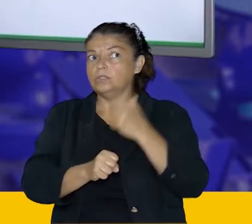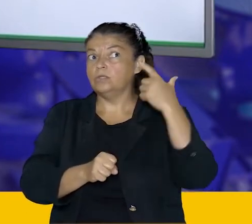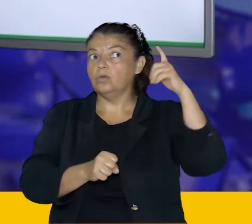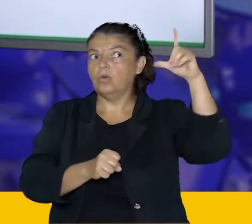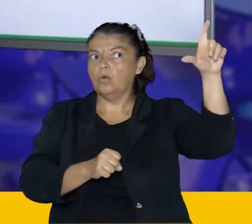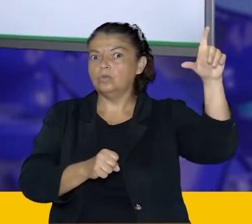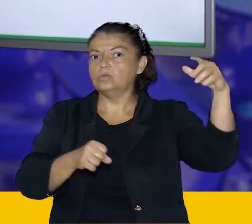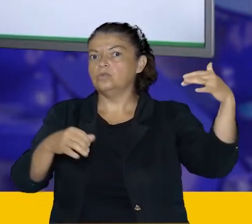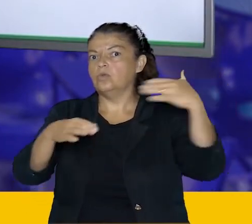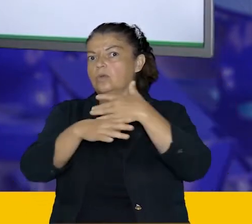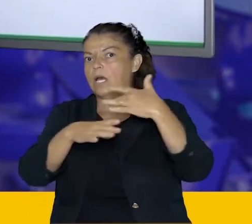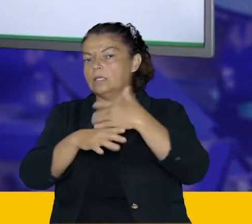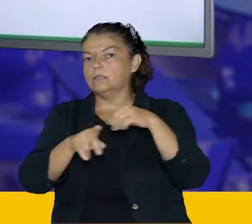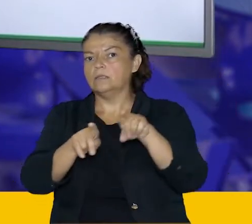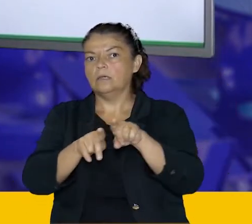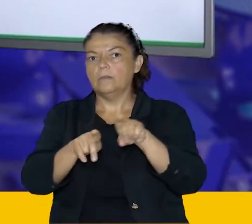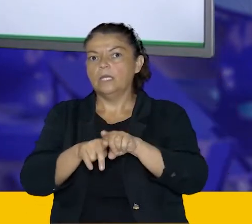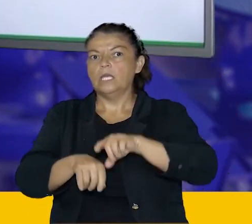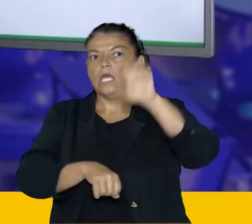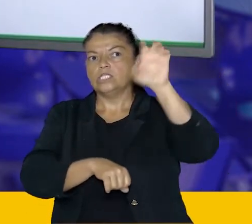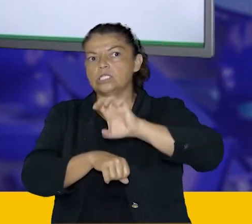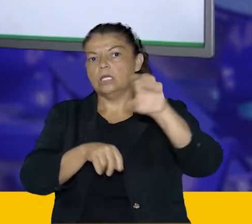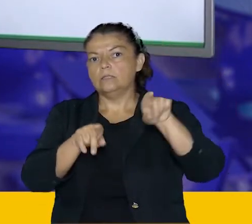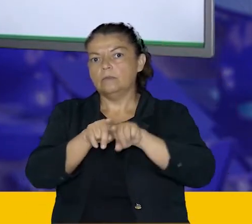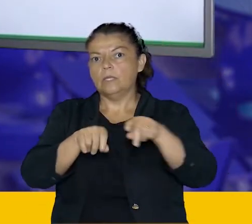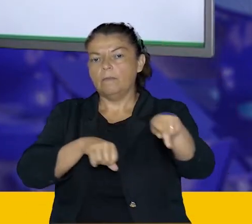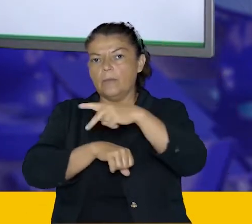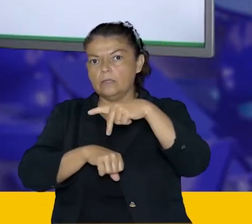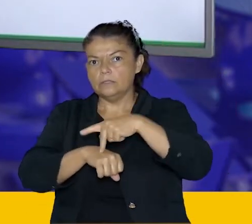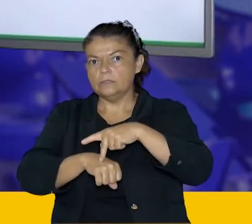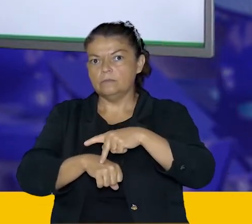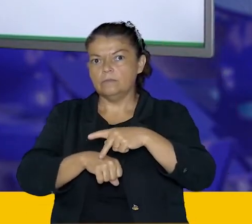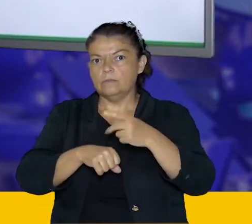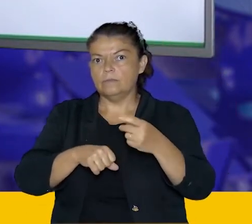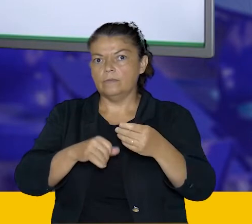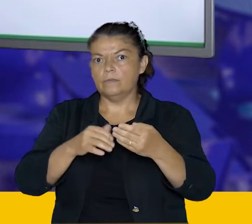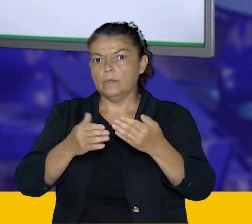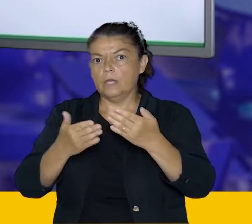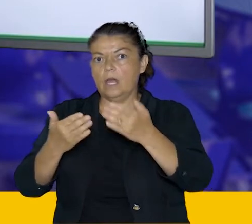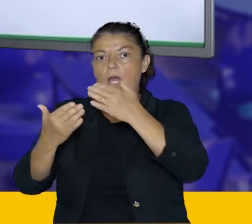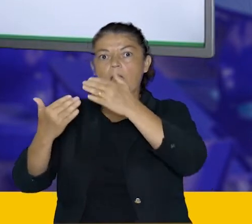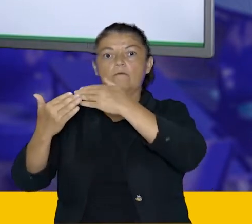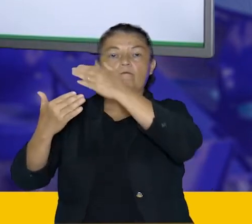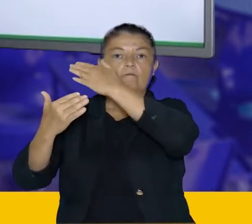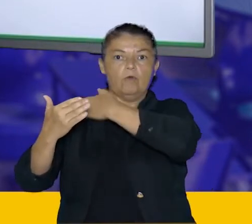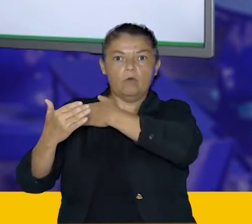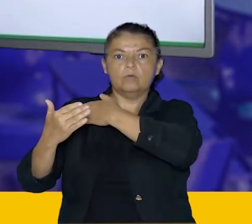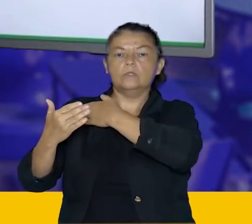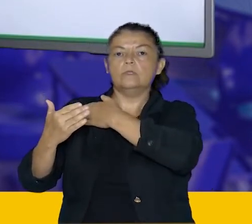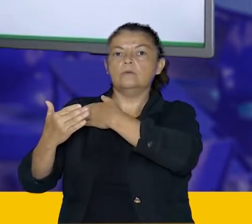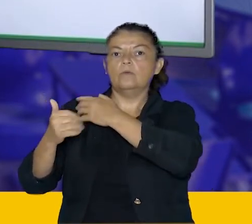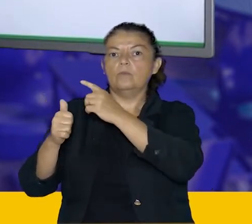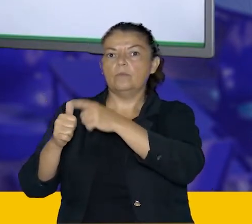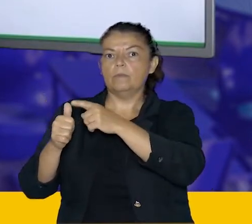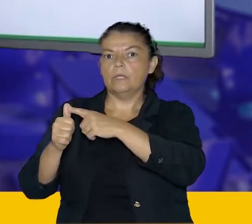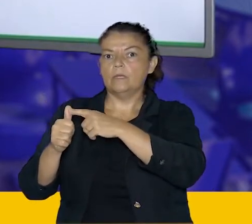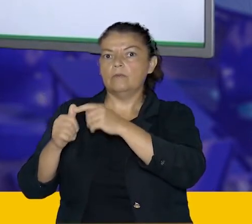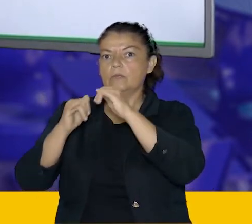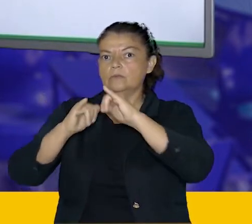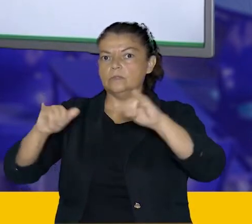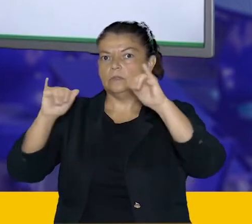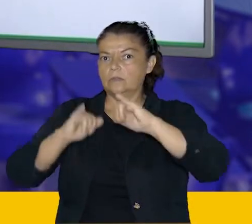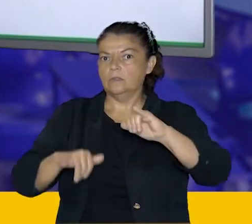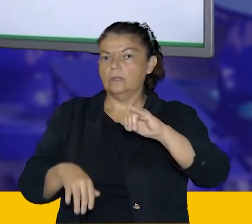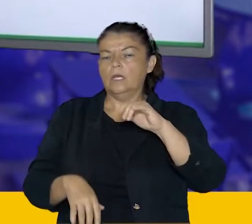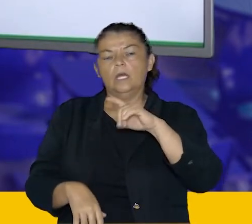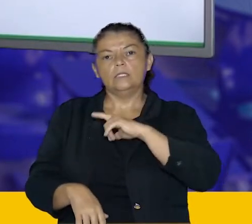estados ou outros países. Então agora a gente vai ter que voltar lá, ao enunciado da nossa questão, que diz aqui, ó, que